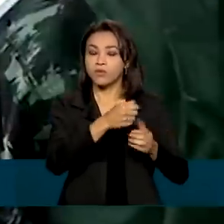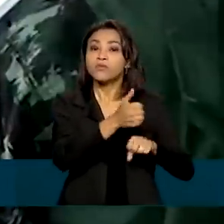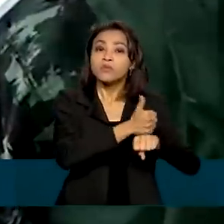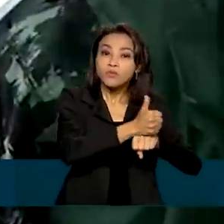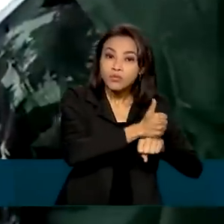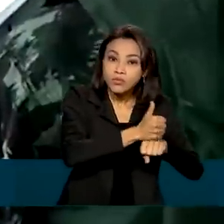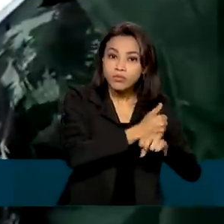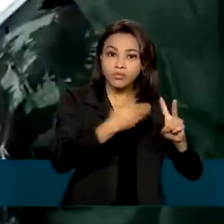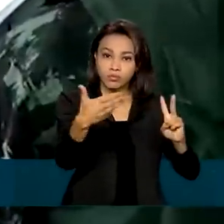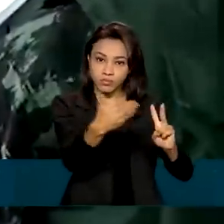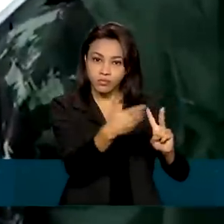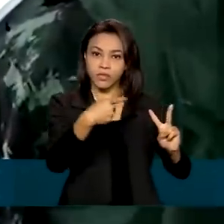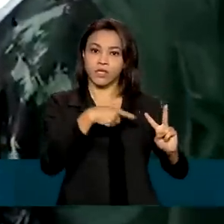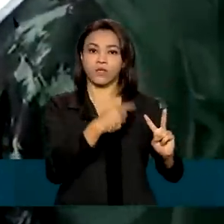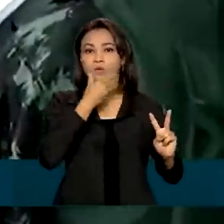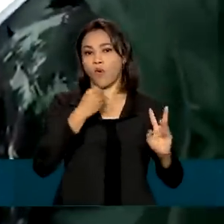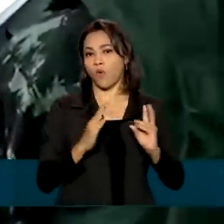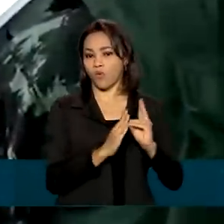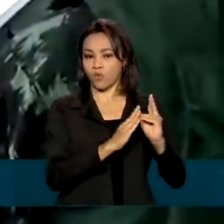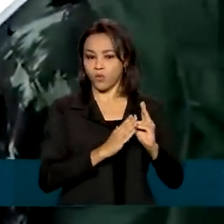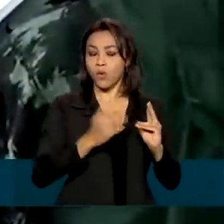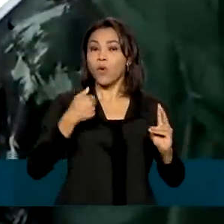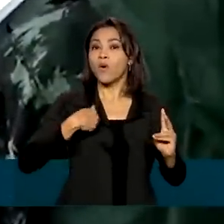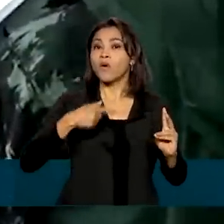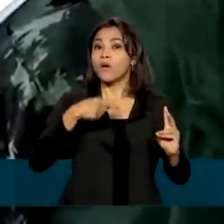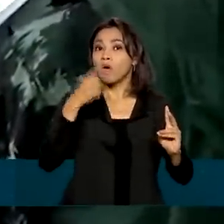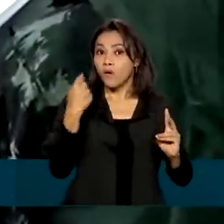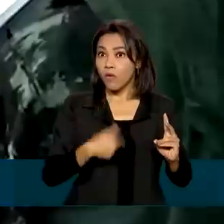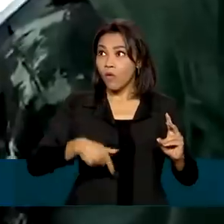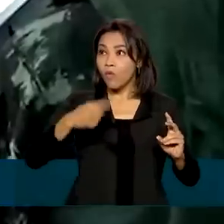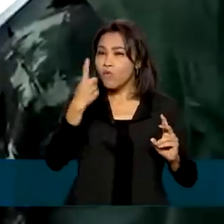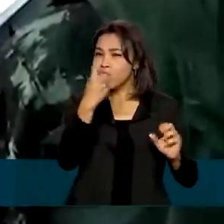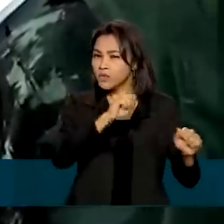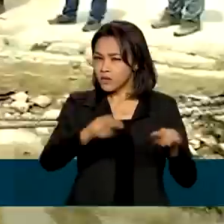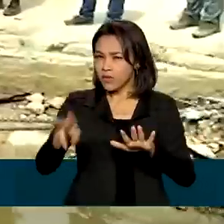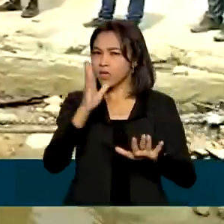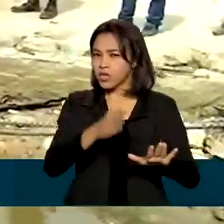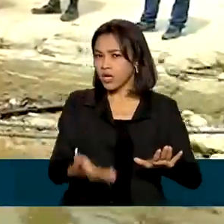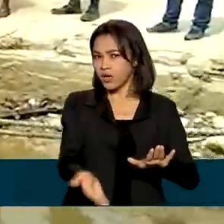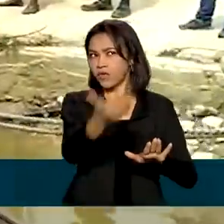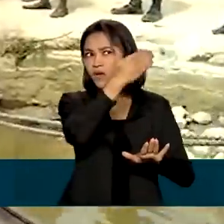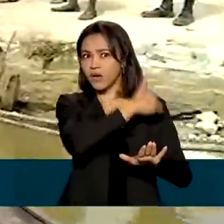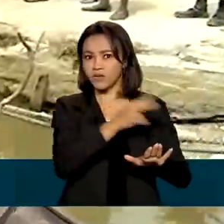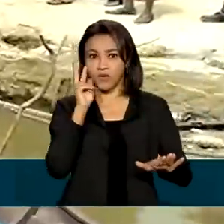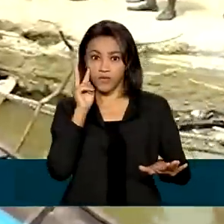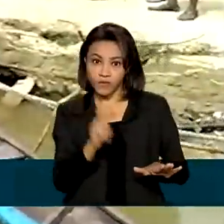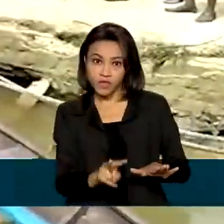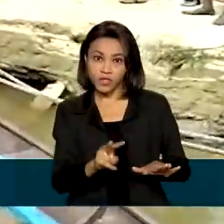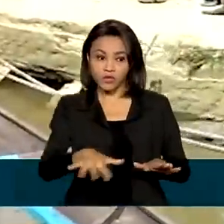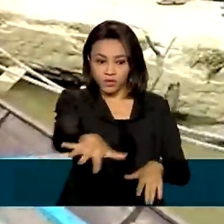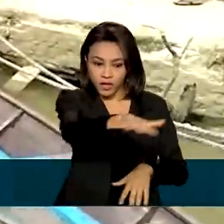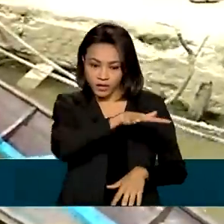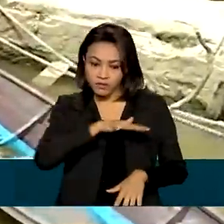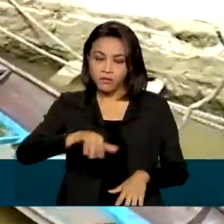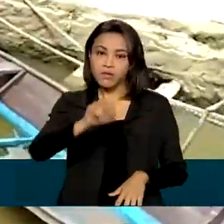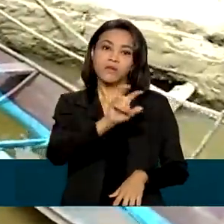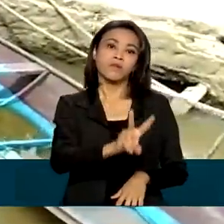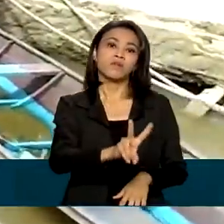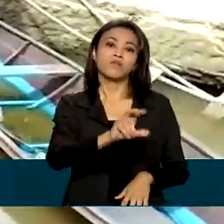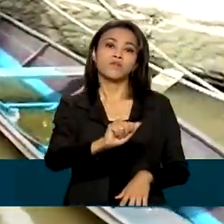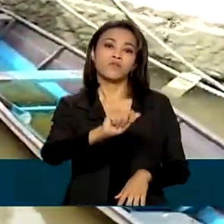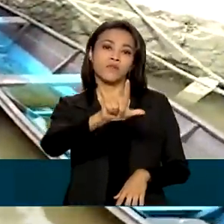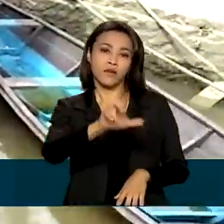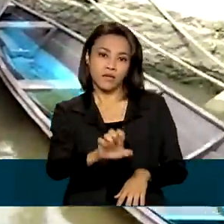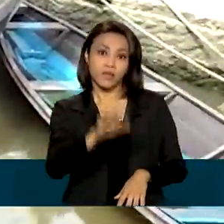Araújo. Ontem fez uma semana que eles foram vistos pela última vez na região do Vale do Javari, na Amazônia. Foram encontrados os